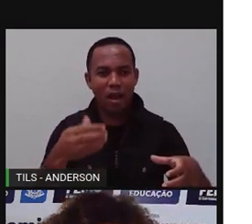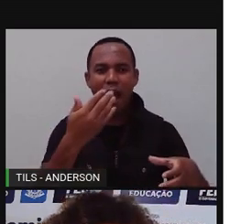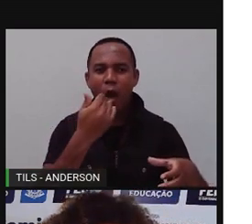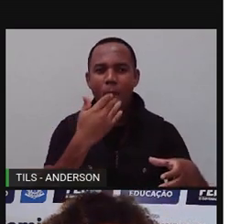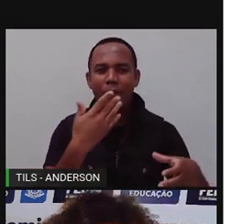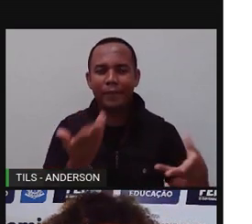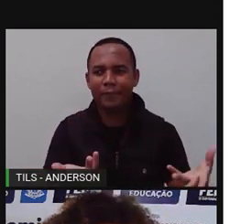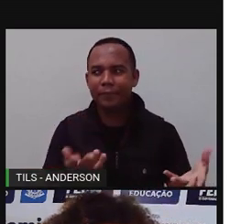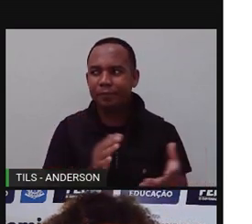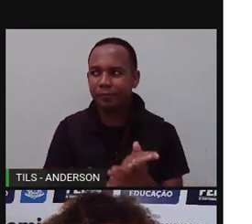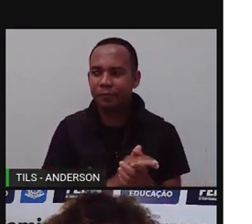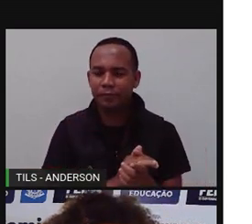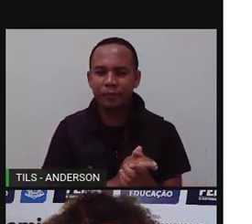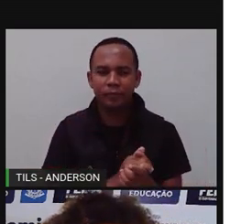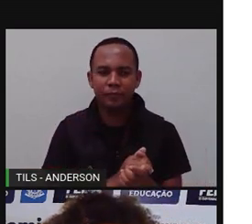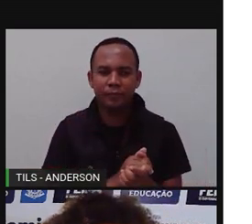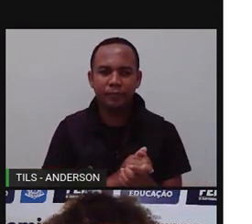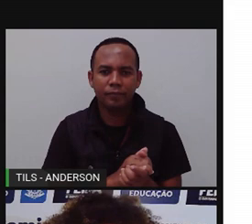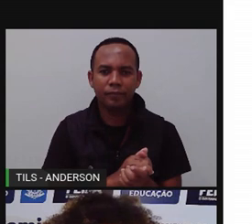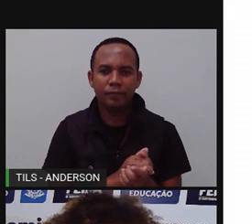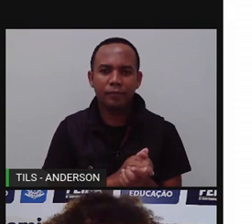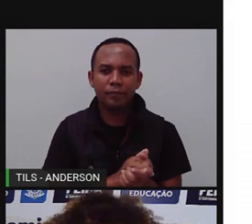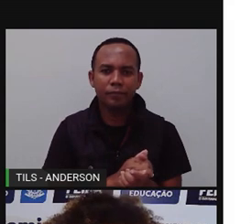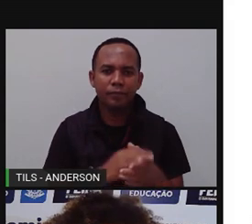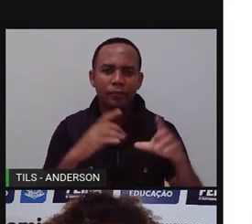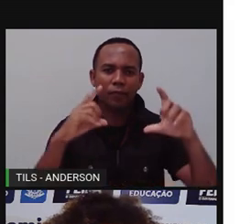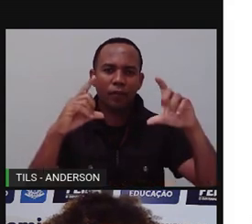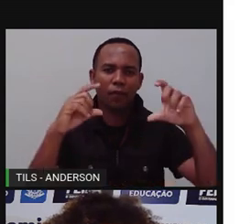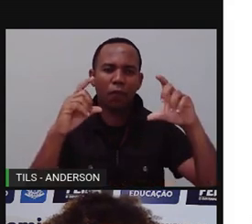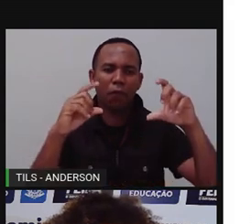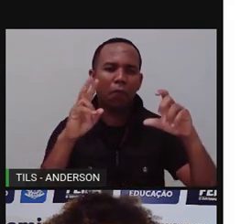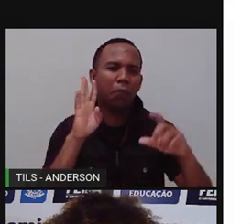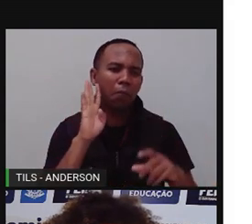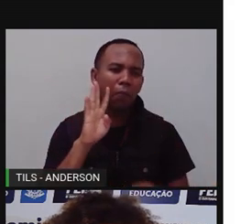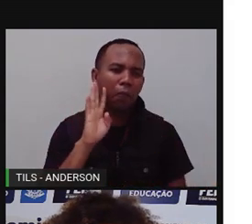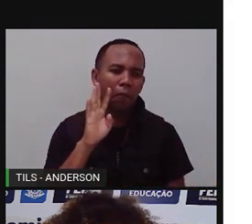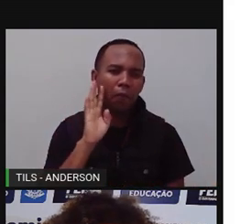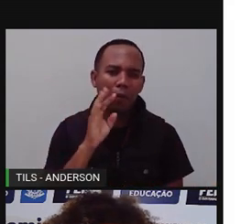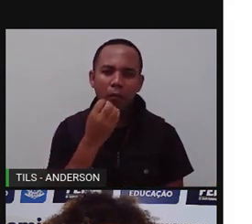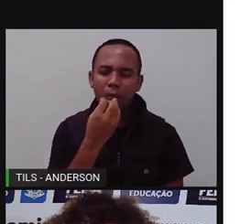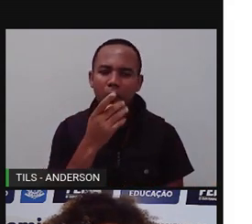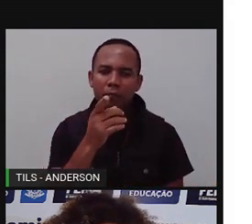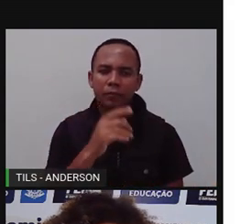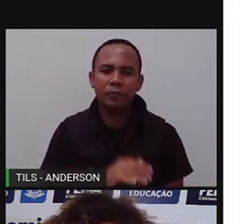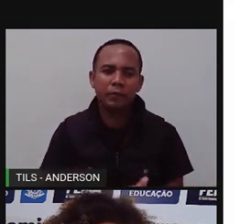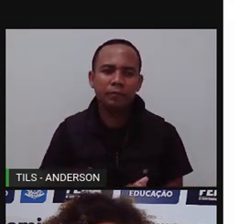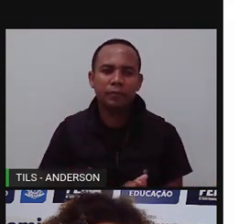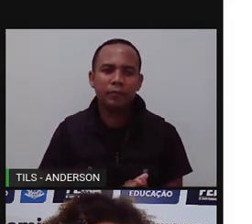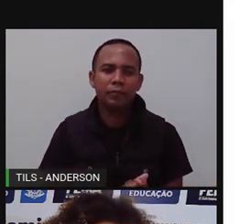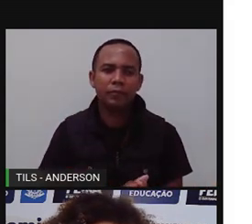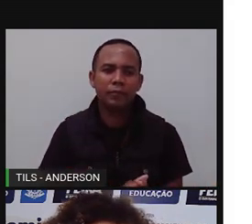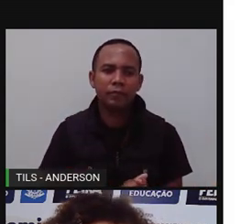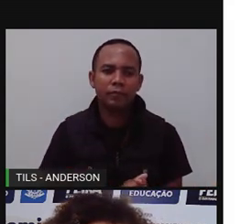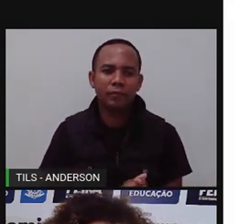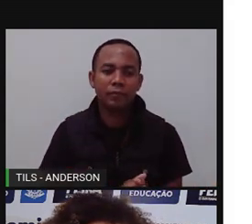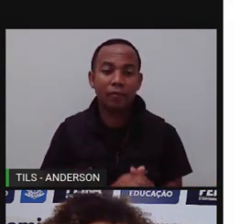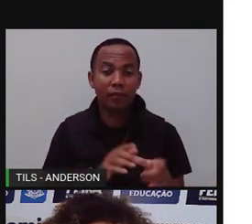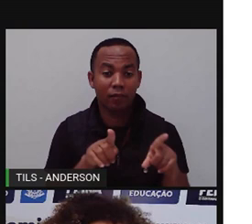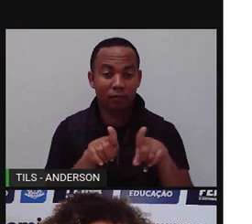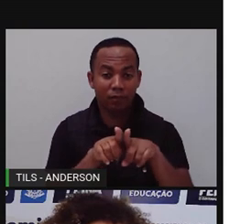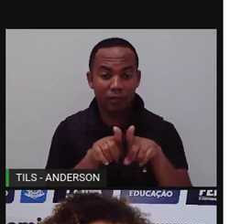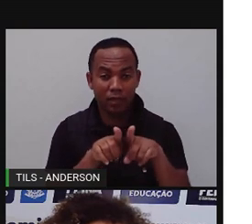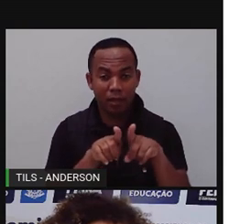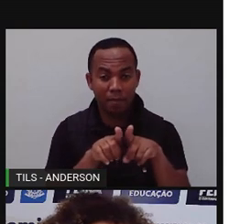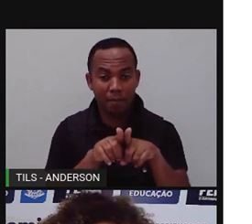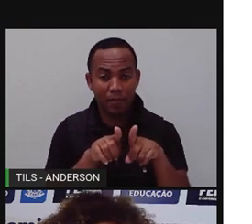Vamos, essa imagem tá bem legal. É uma mosca, coitada. Jás a mosca. Essa